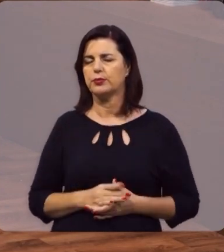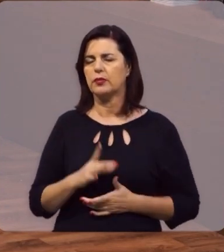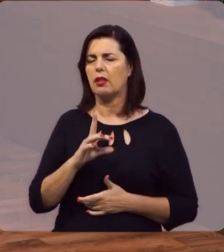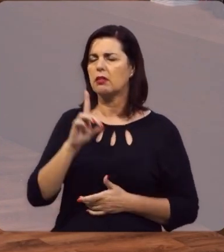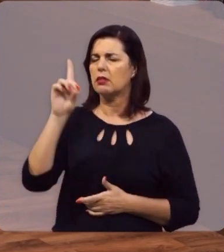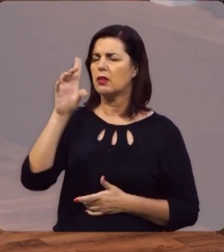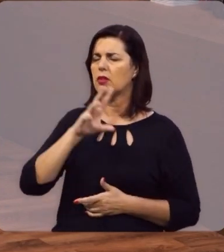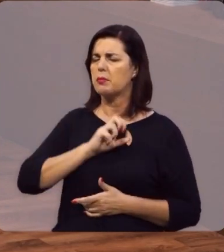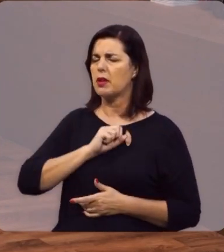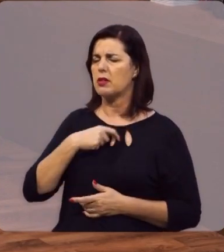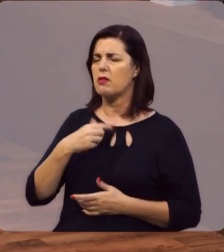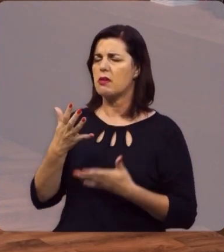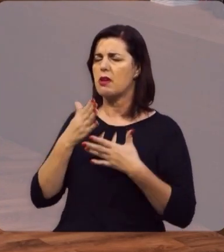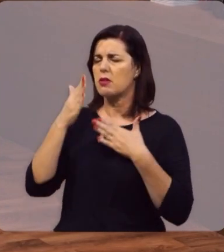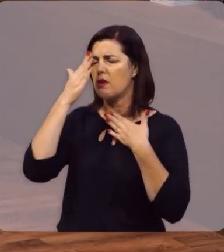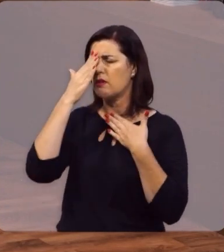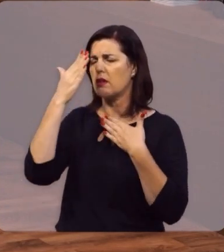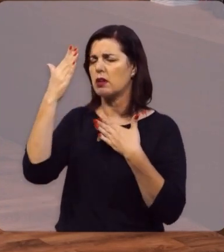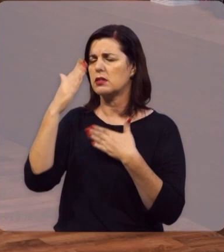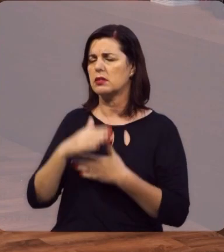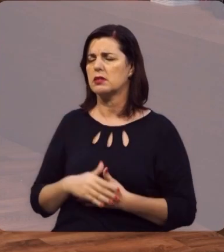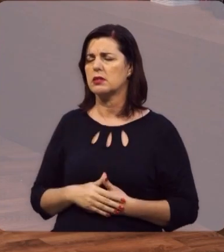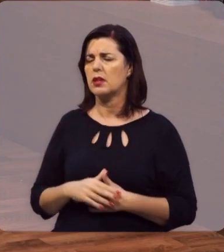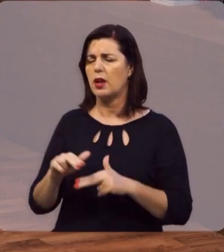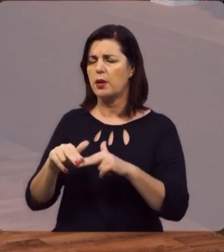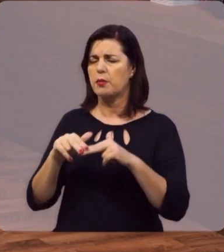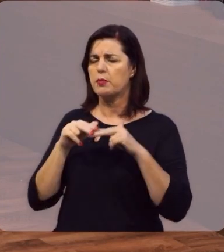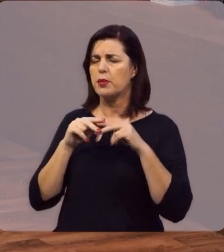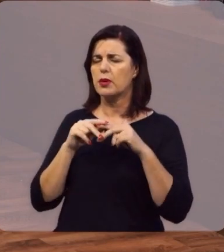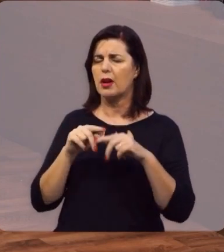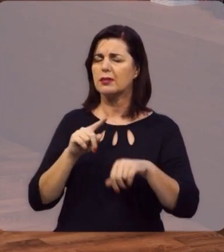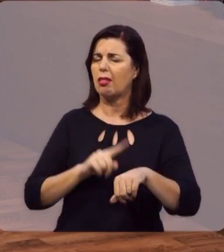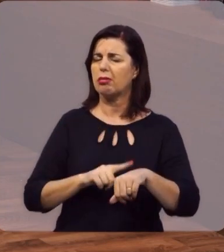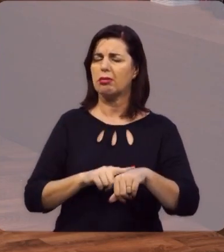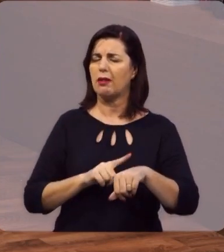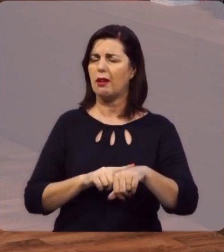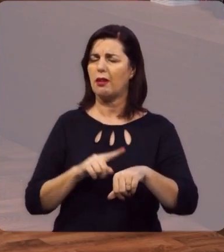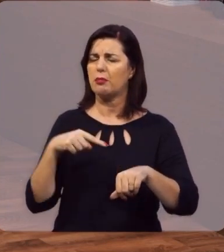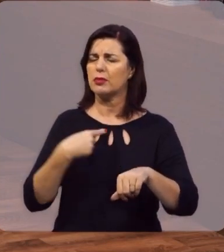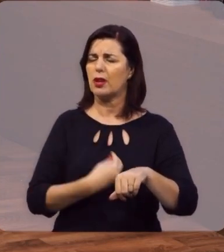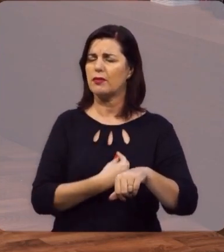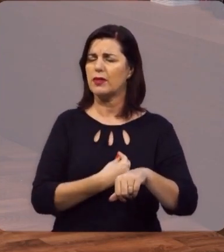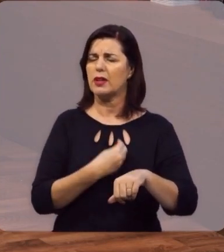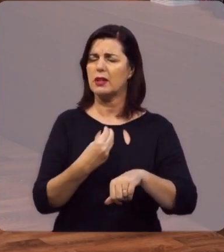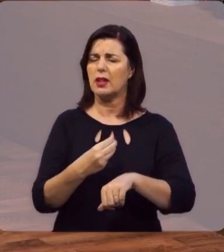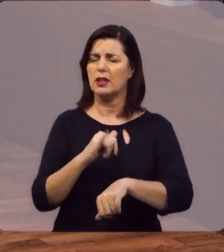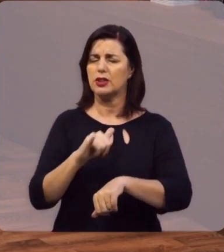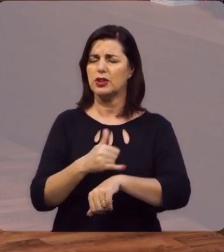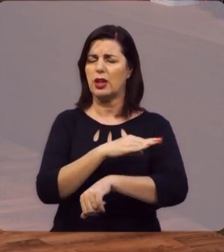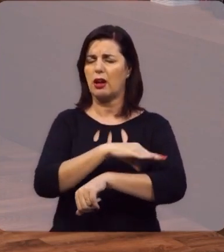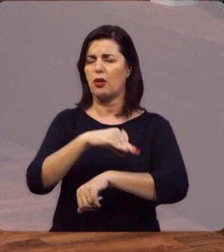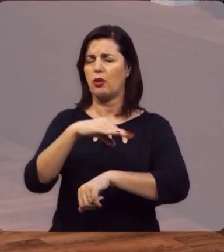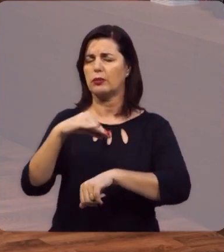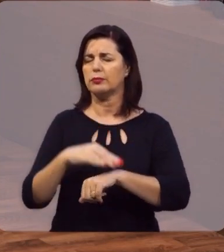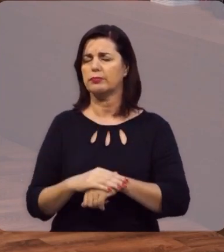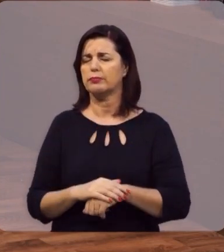momento, Deus amado, eu quero te dar graças, pelas estações da vida de Jacó,